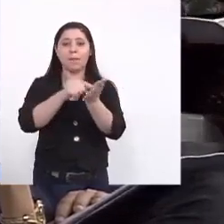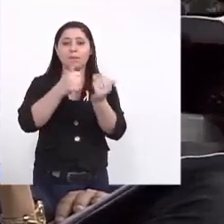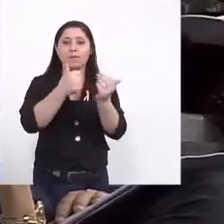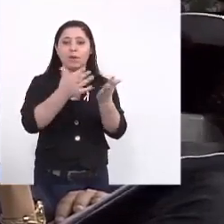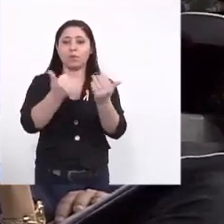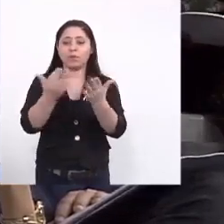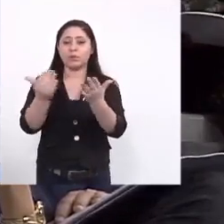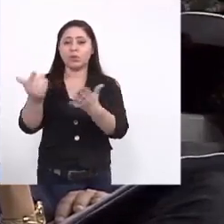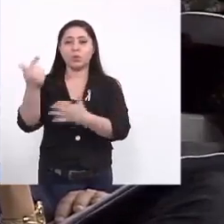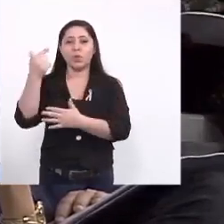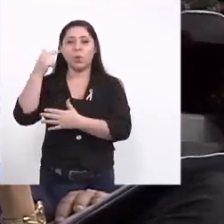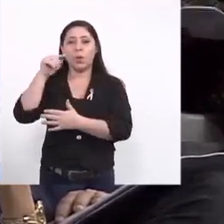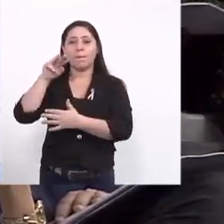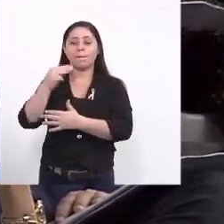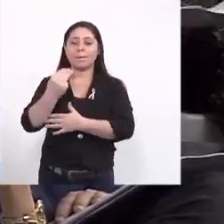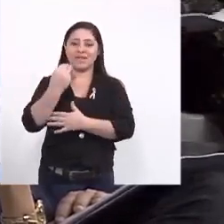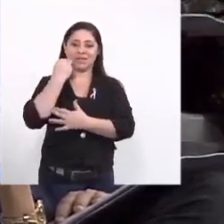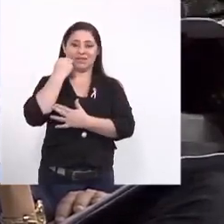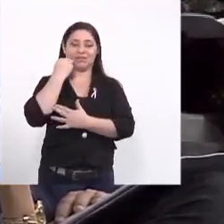mais de um milhão de folders